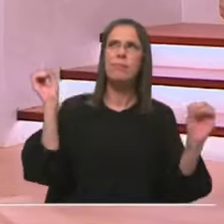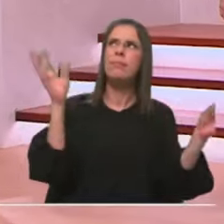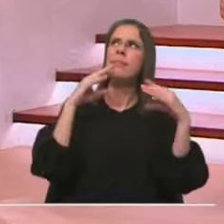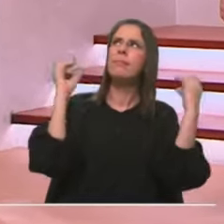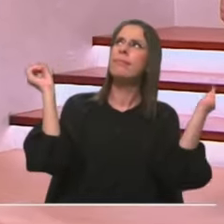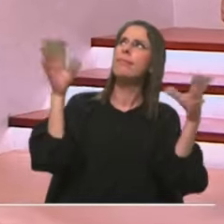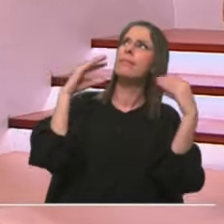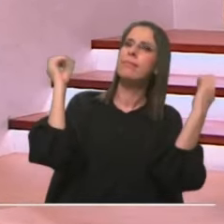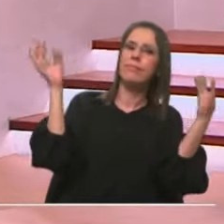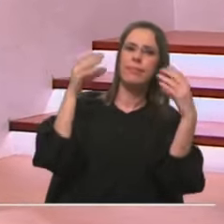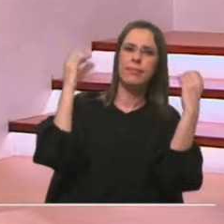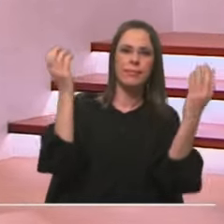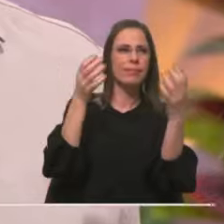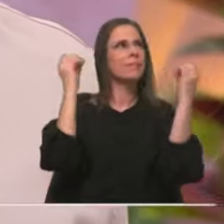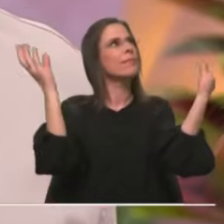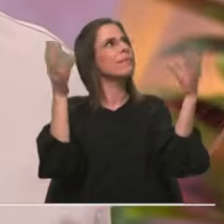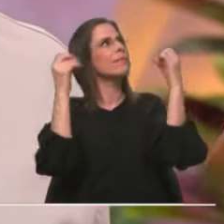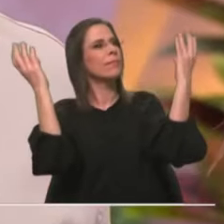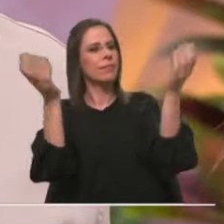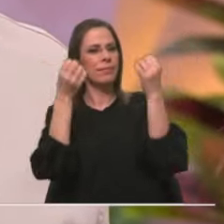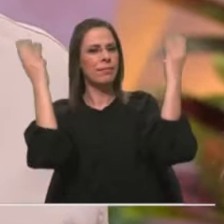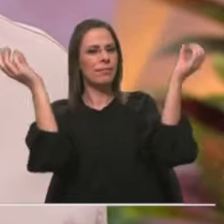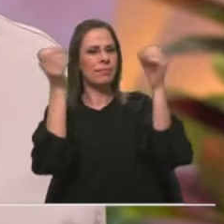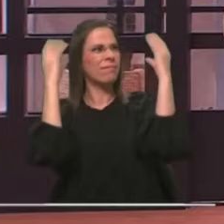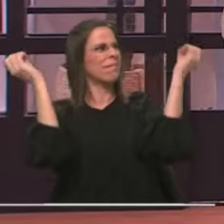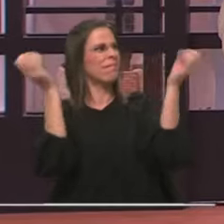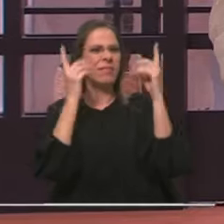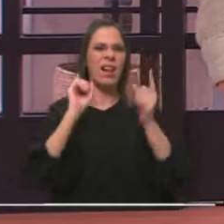Não vão perder o episódio de hoje. O é isto?